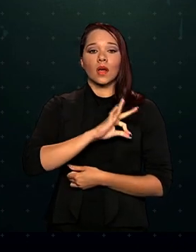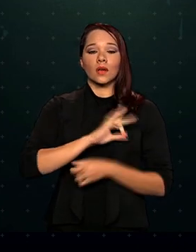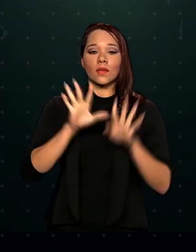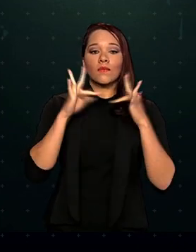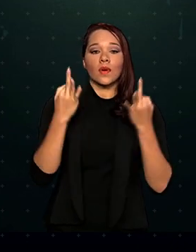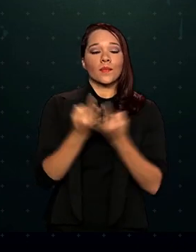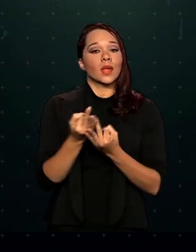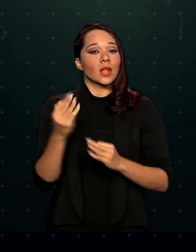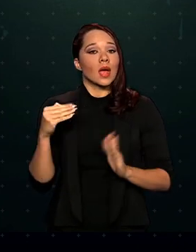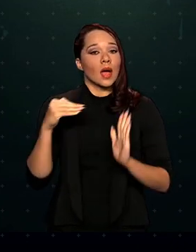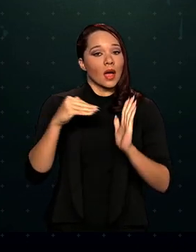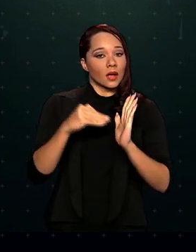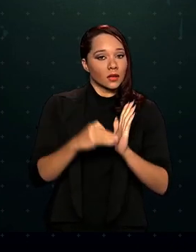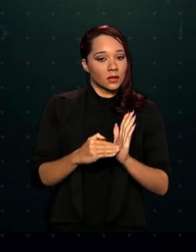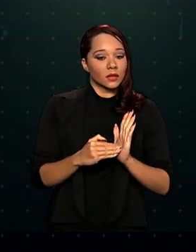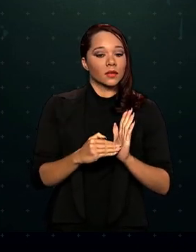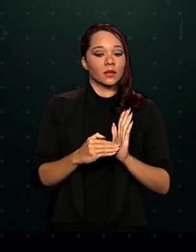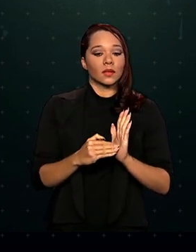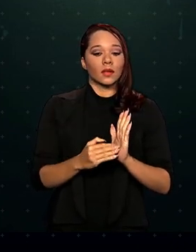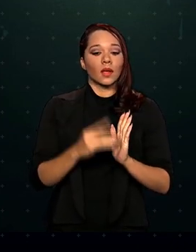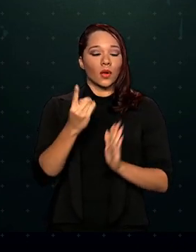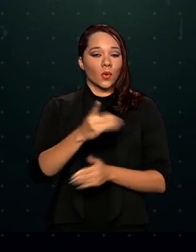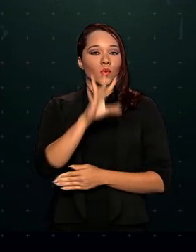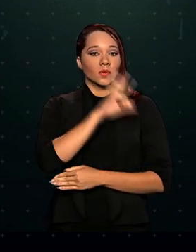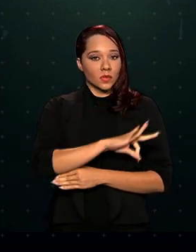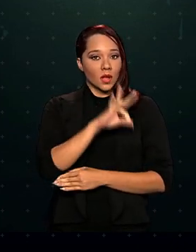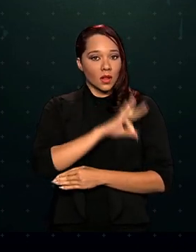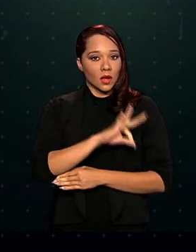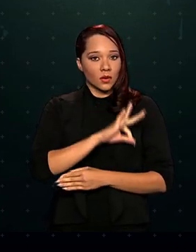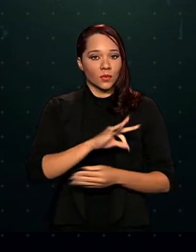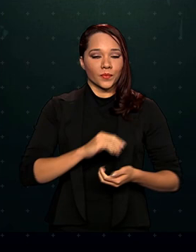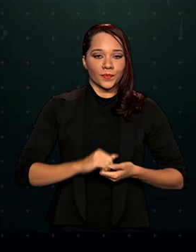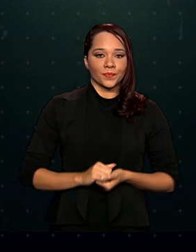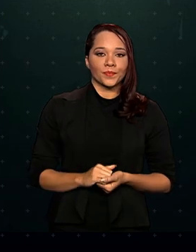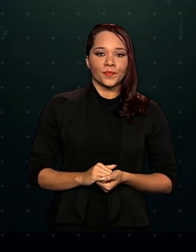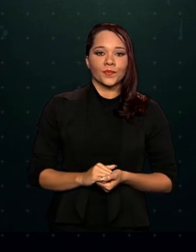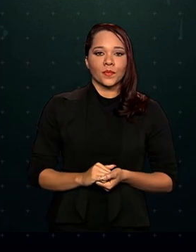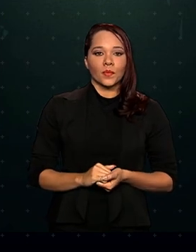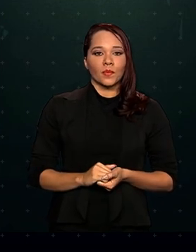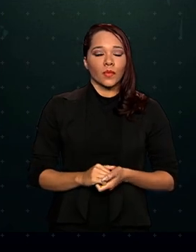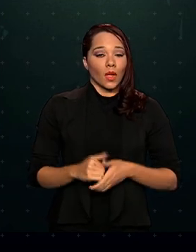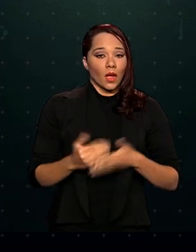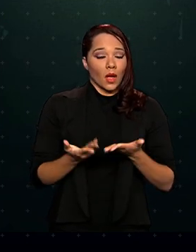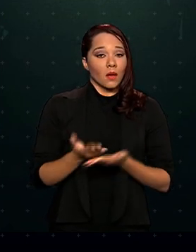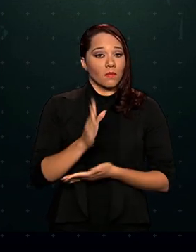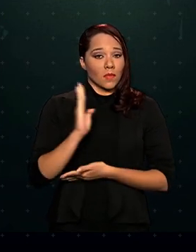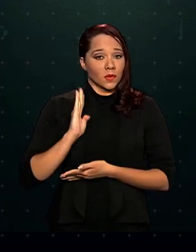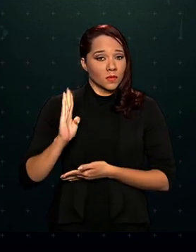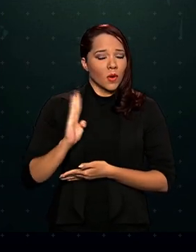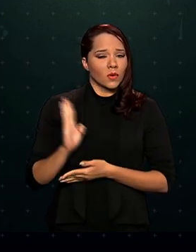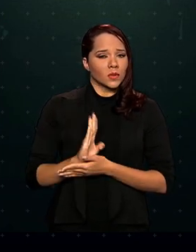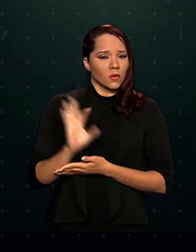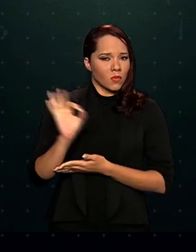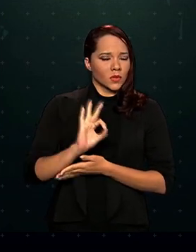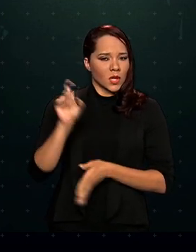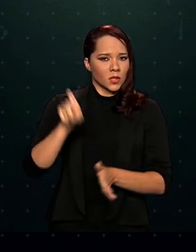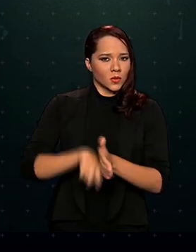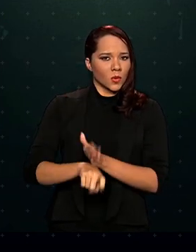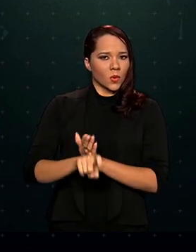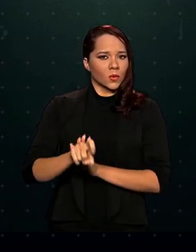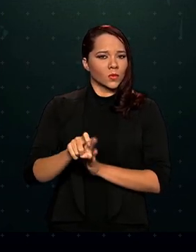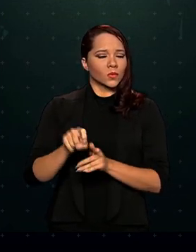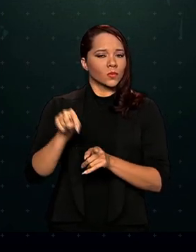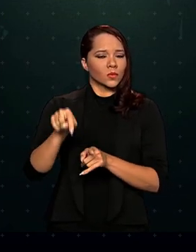bruta mensal por pessoa de até um salário mínimo e meio. Para as bolsas parciais, a renda